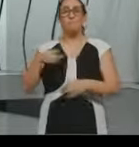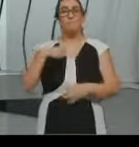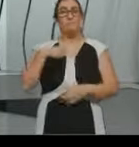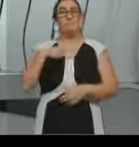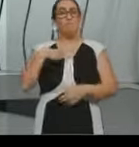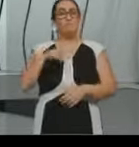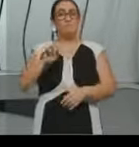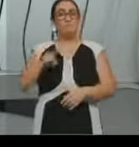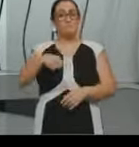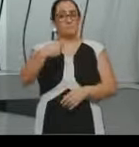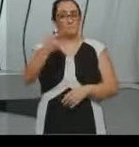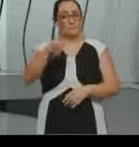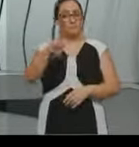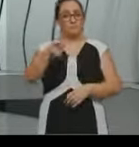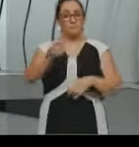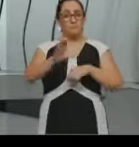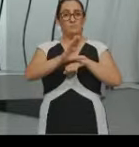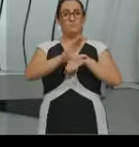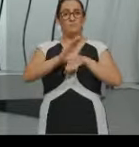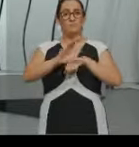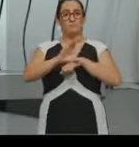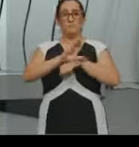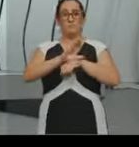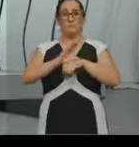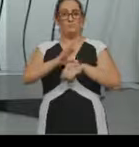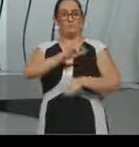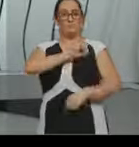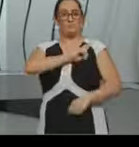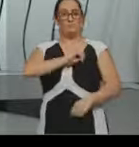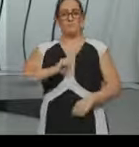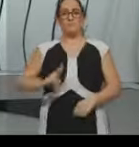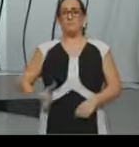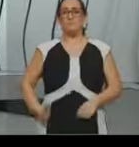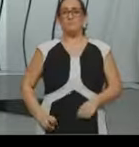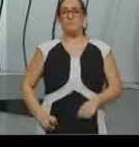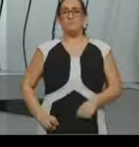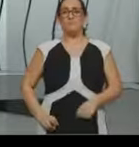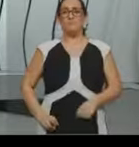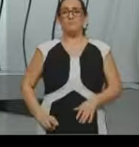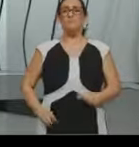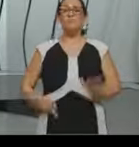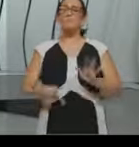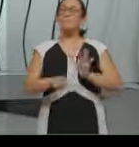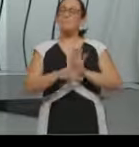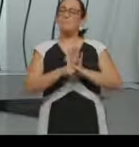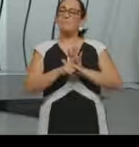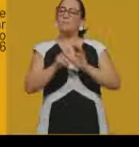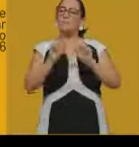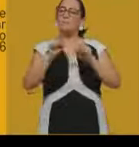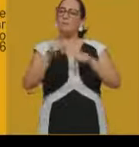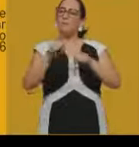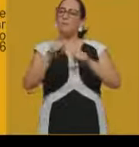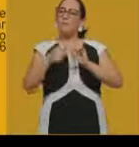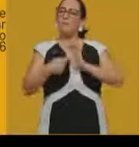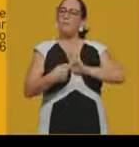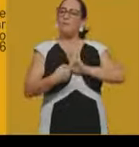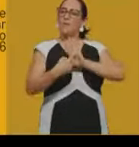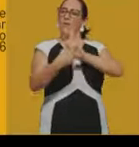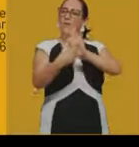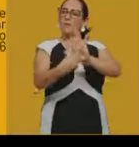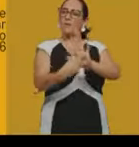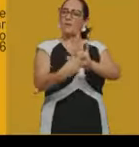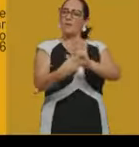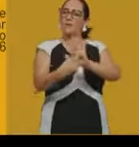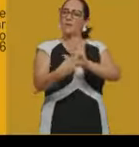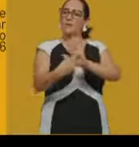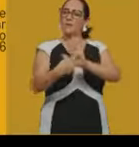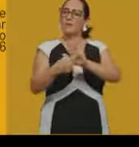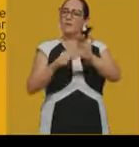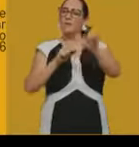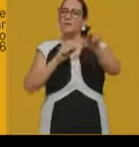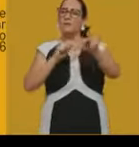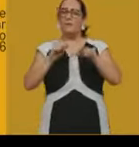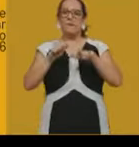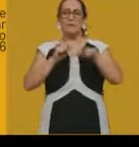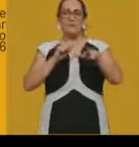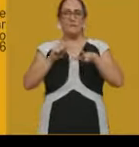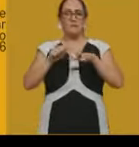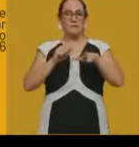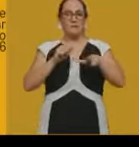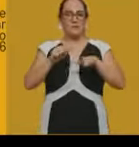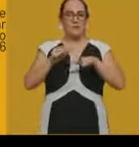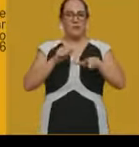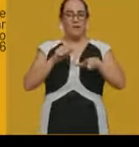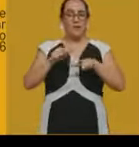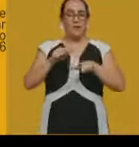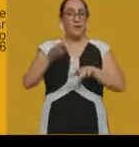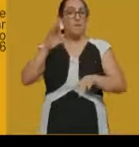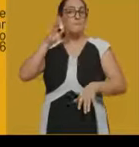tarde, a Constituição Republicana, que é uma Constituição que trata um pouco mais a respeito da questão do trabalho, né? Principalmente quando se